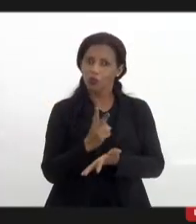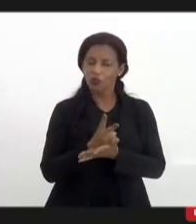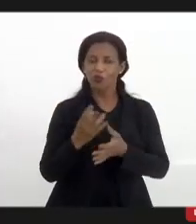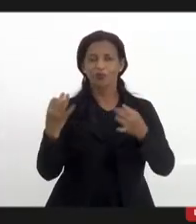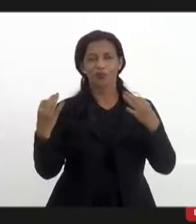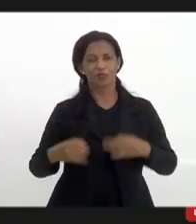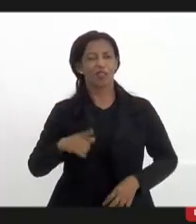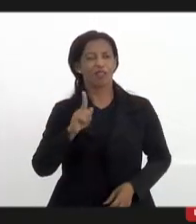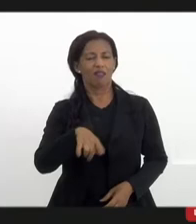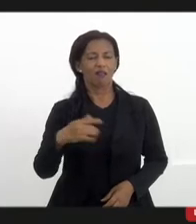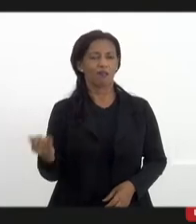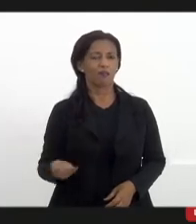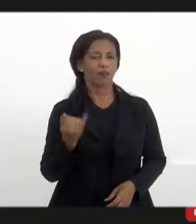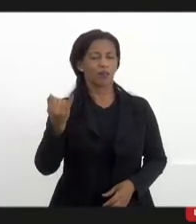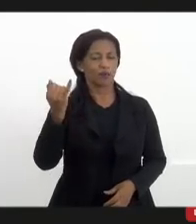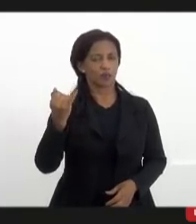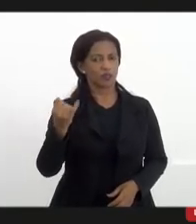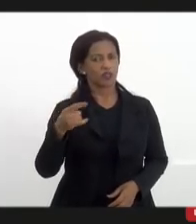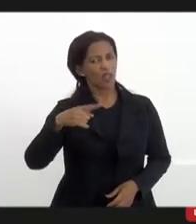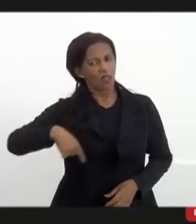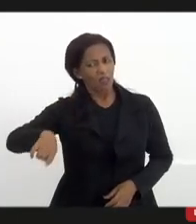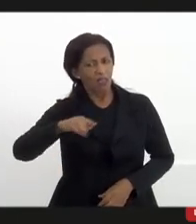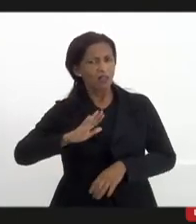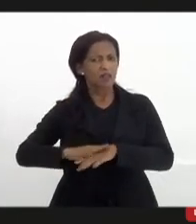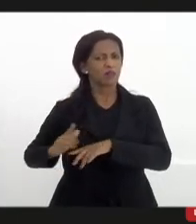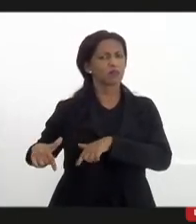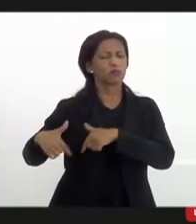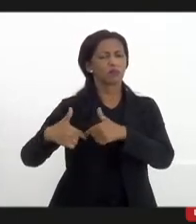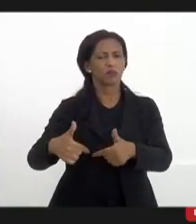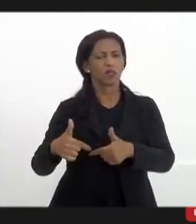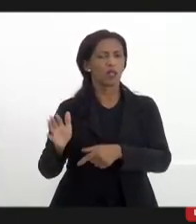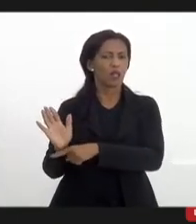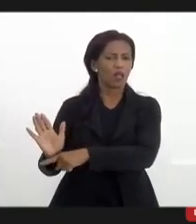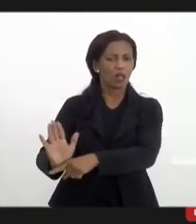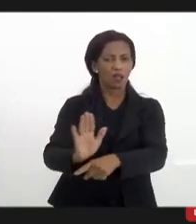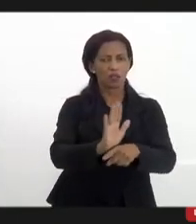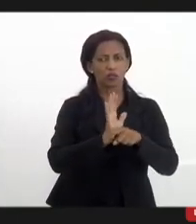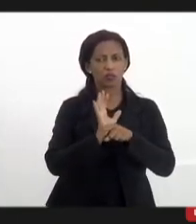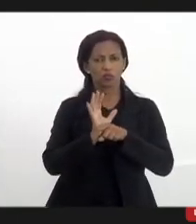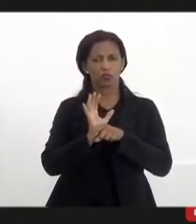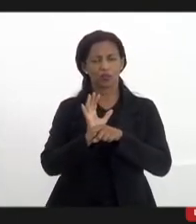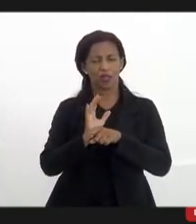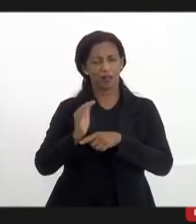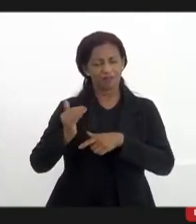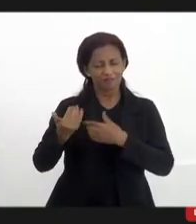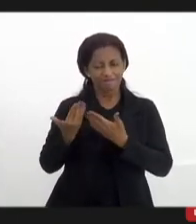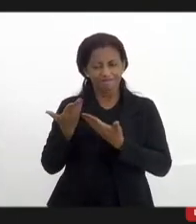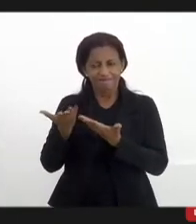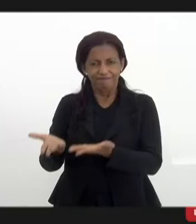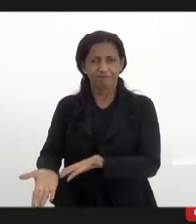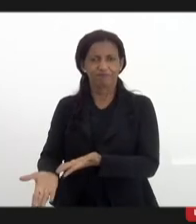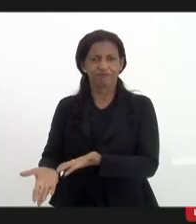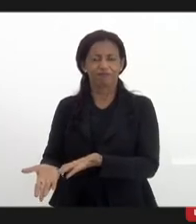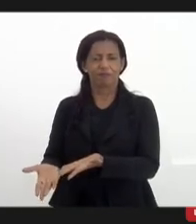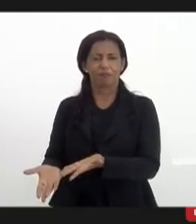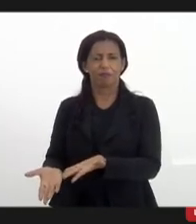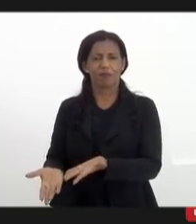isso é importante então essa a função da rádio comunitária ajudar a passar para a programação